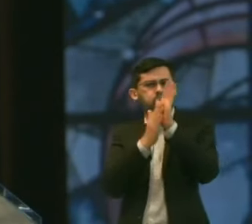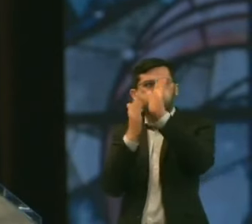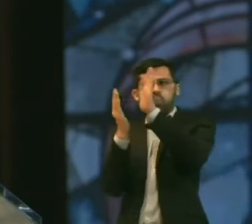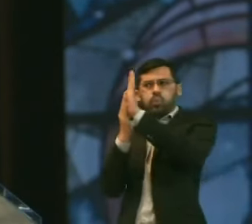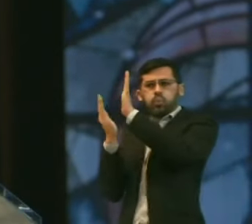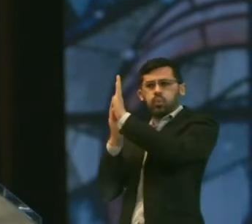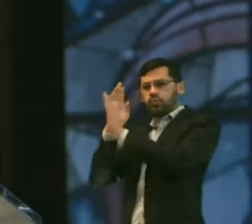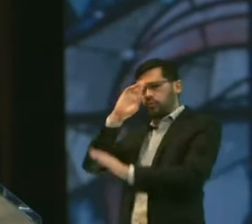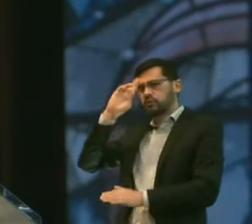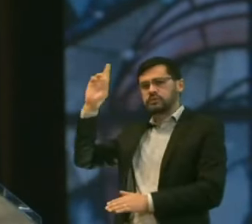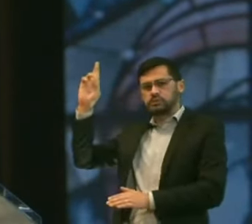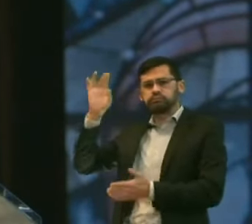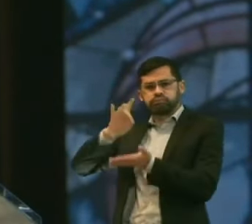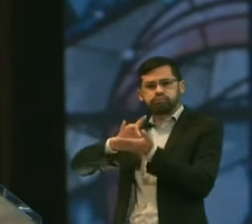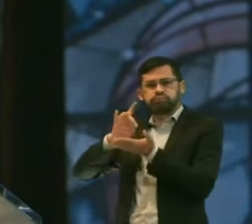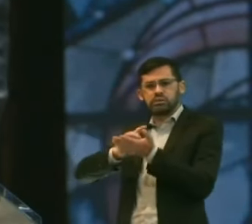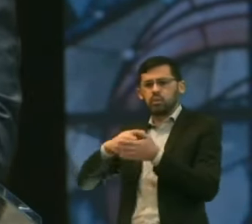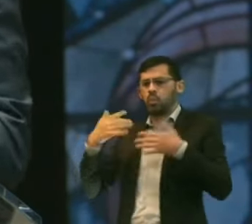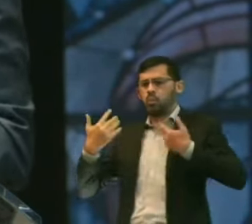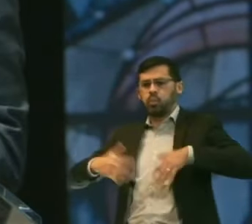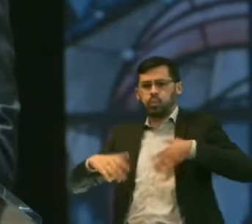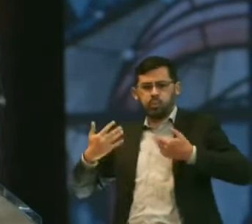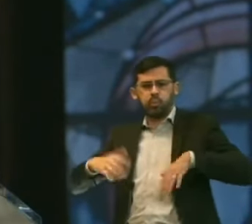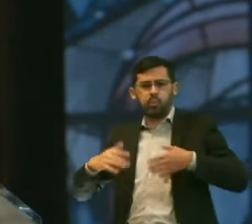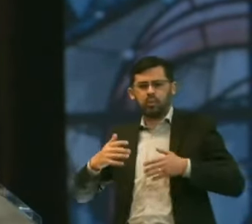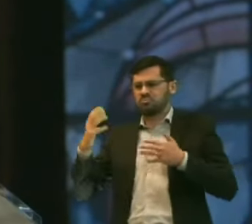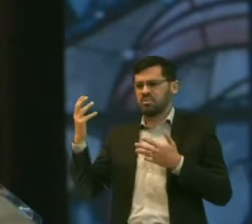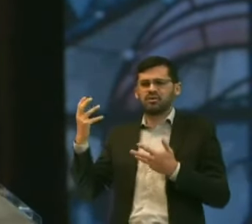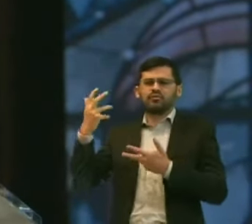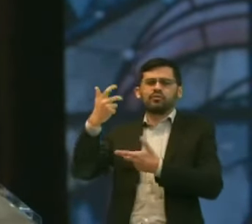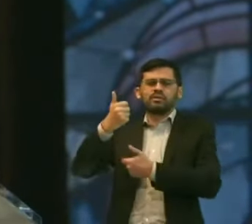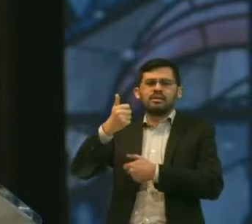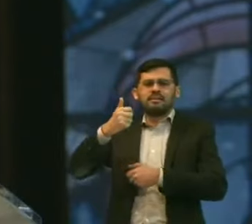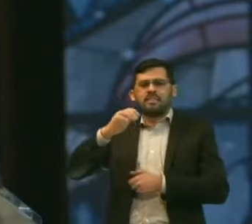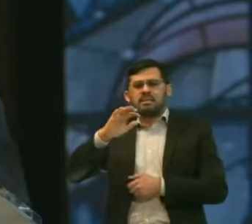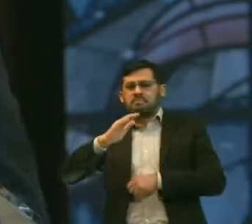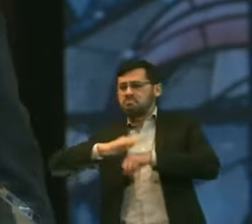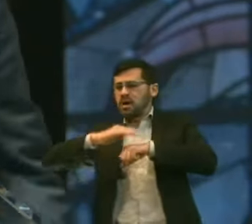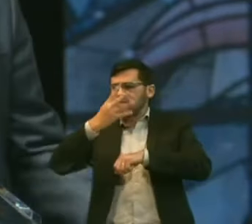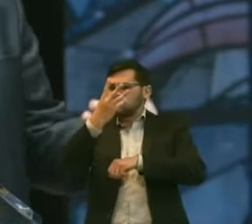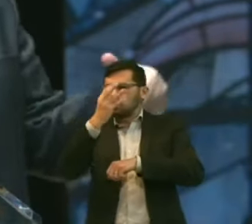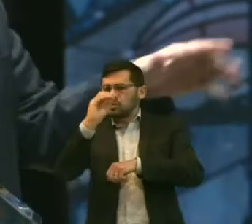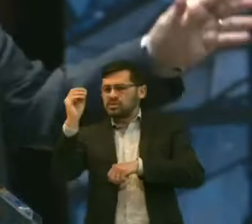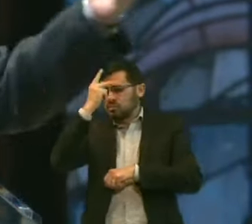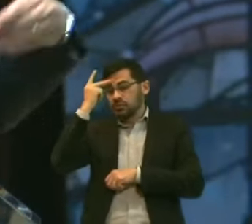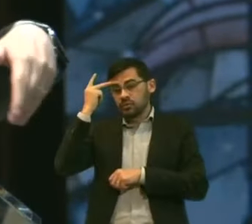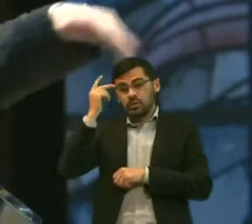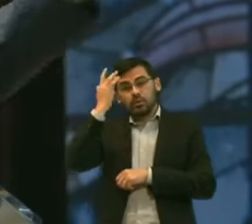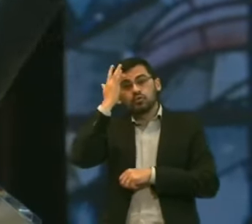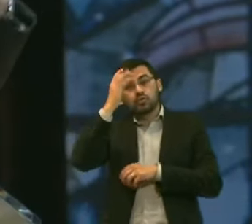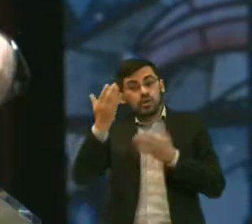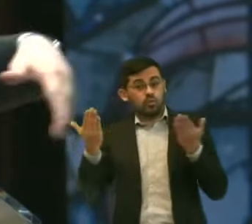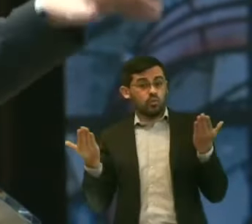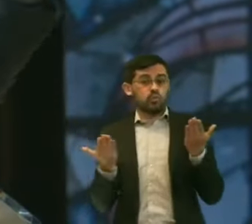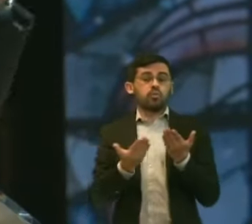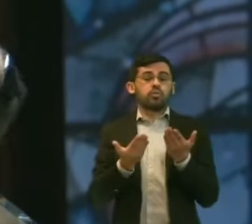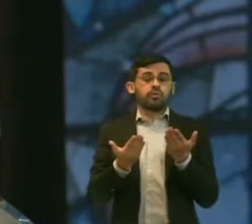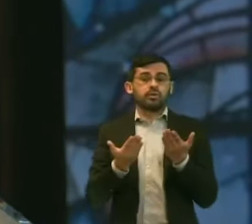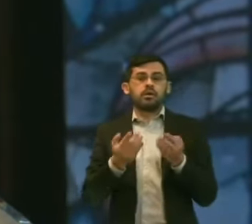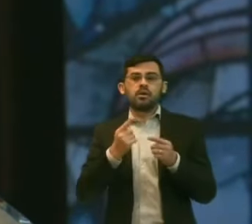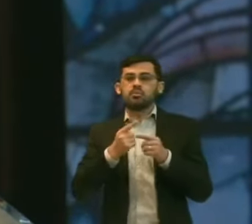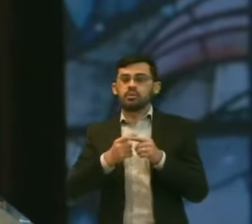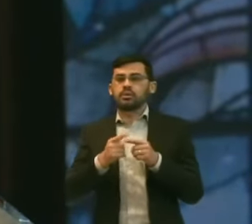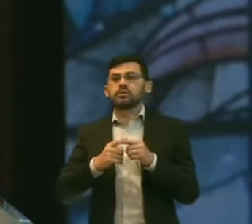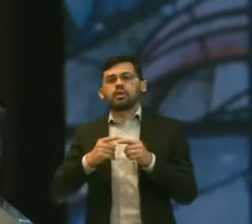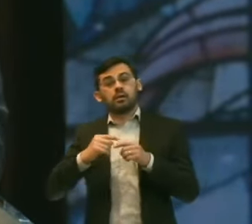nome do Senhor, não é? Não é tremendo isso? Mais de 400 pessoas Eu não sei hoje porque aquilo